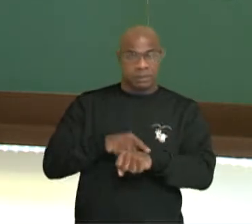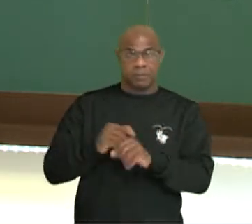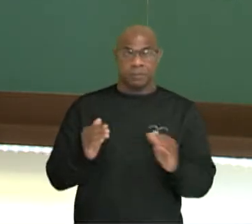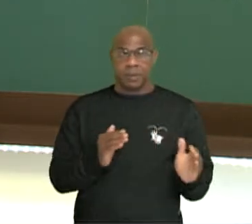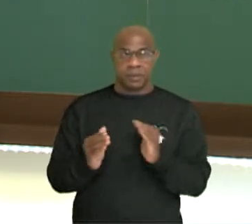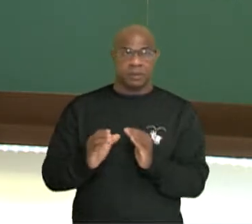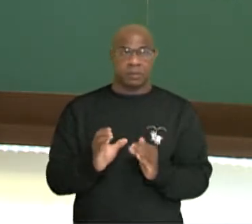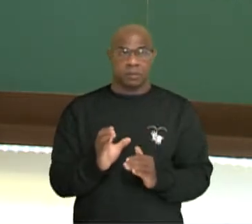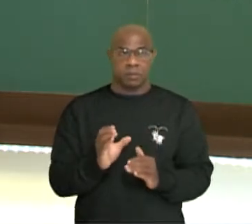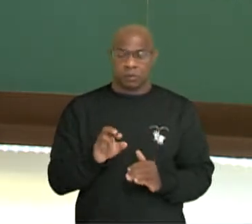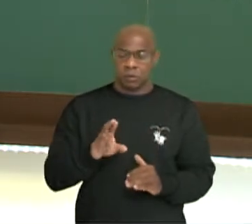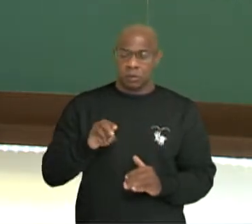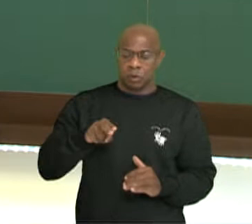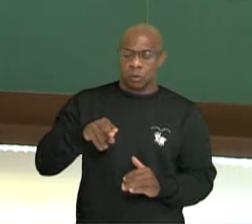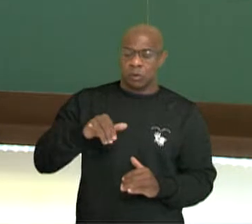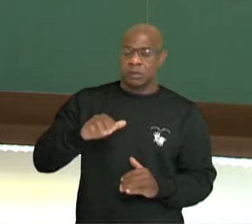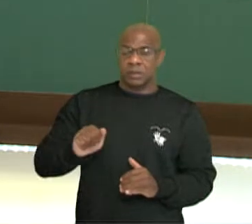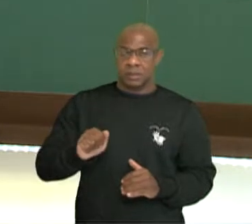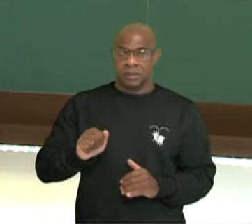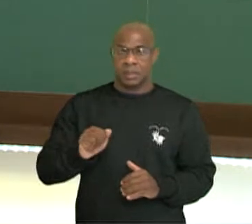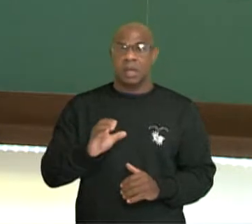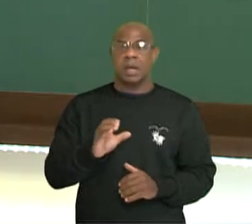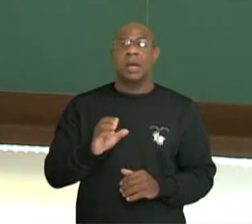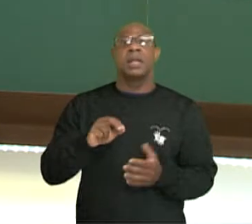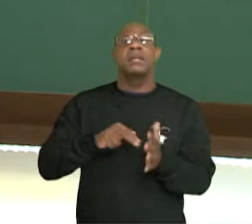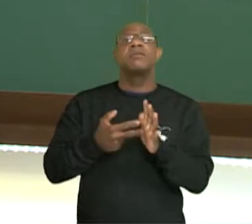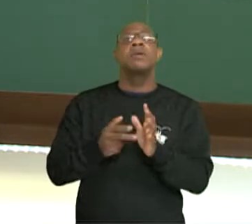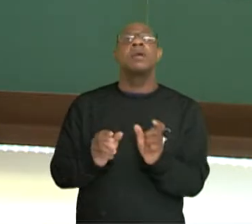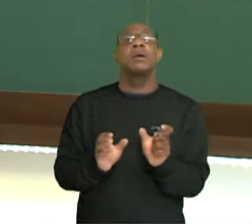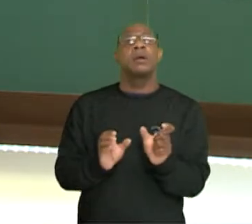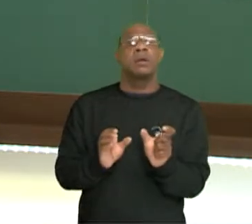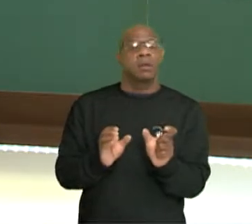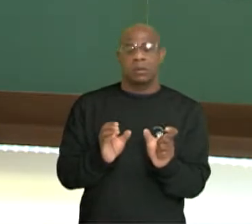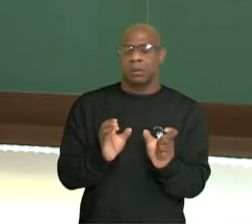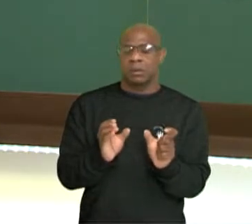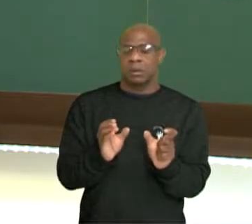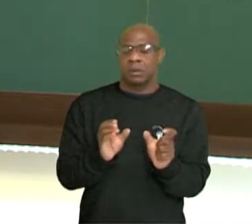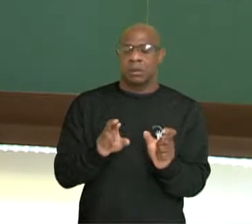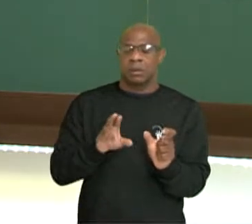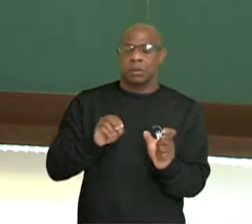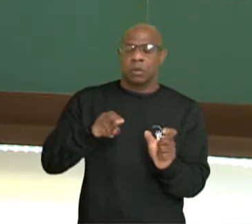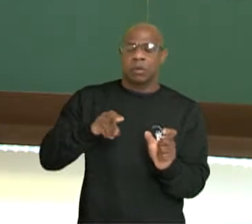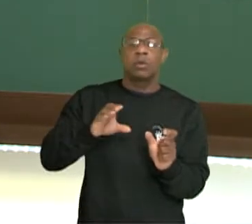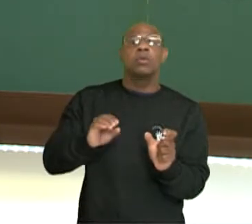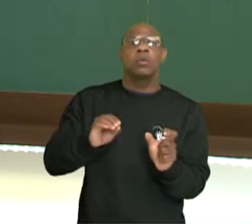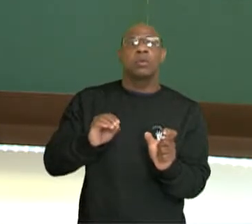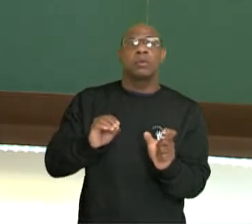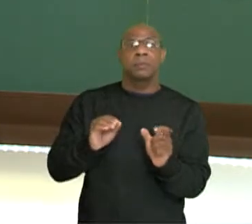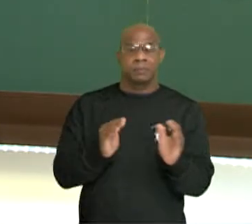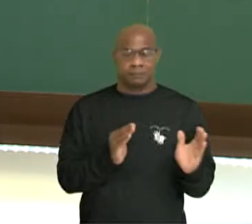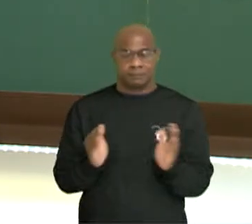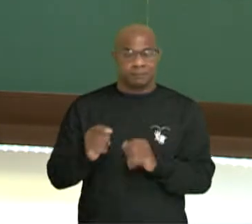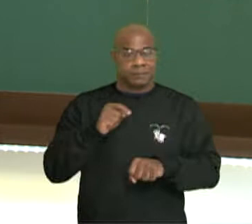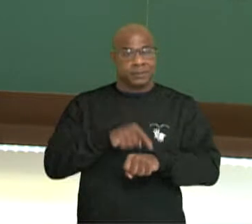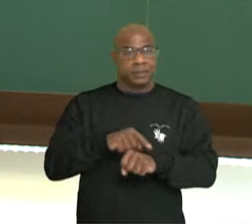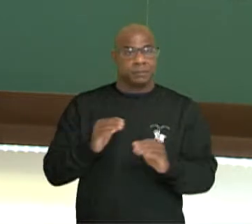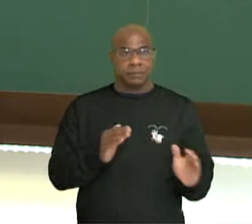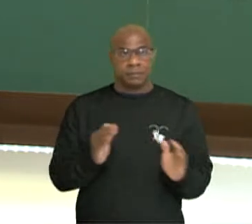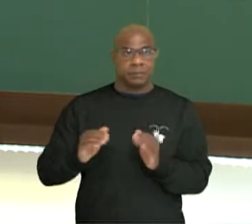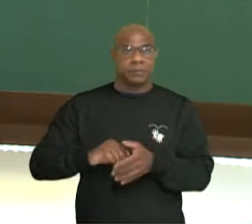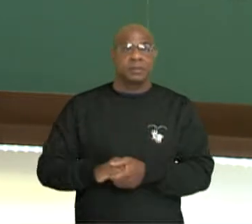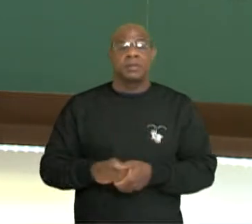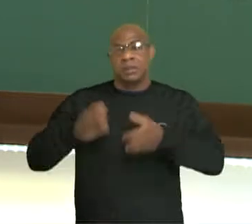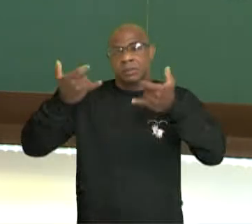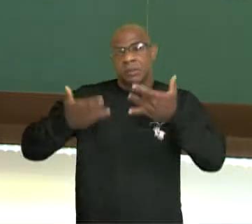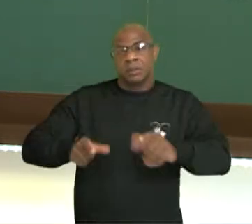Então, esse texto narrativo, ele vai se caracterizar de que maneira? Por relatar